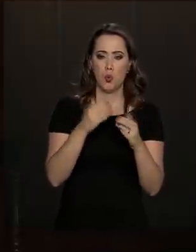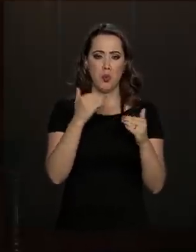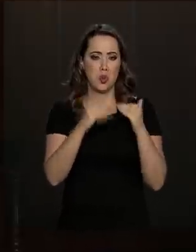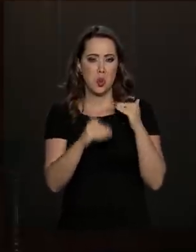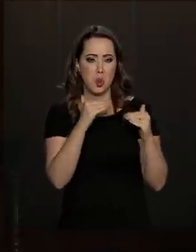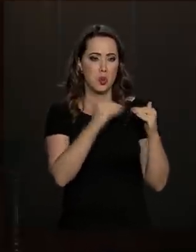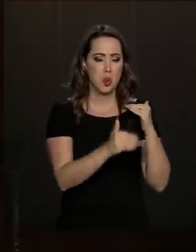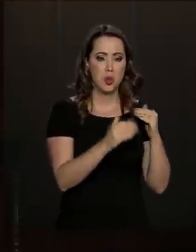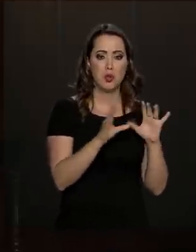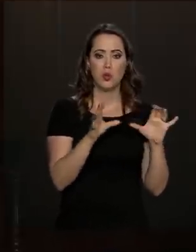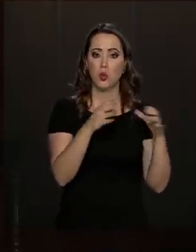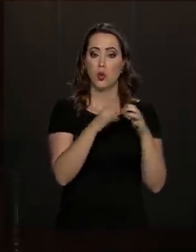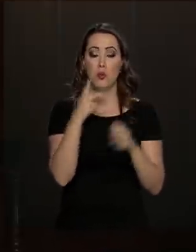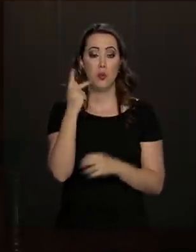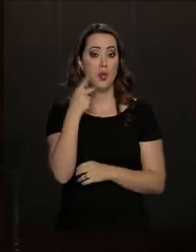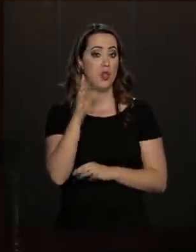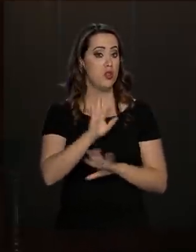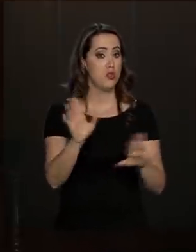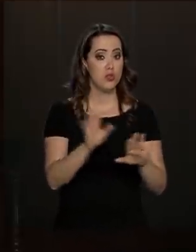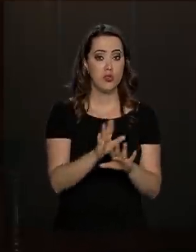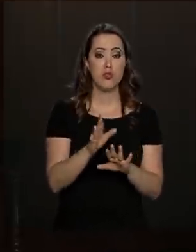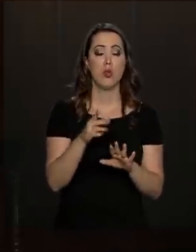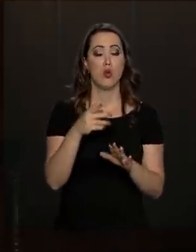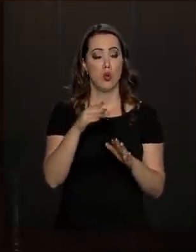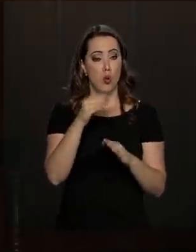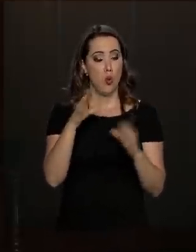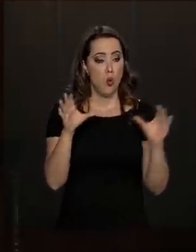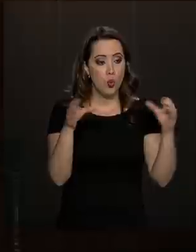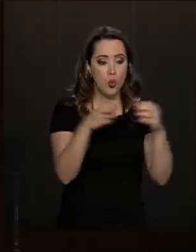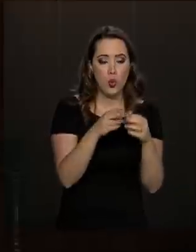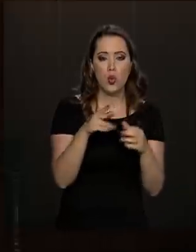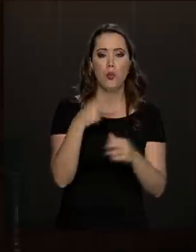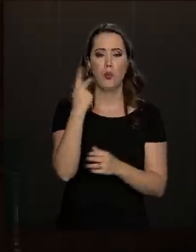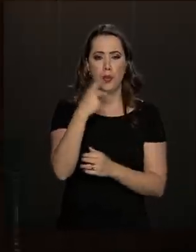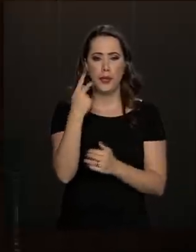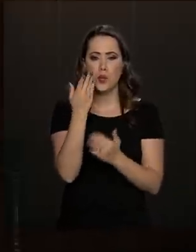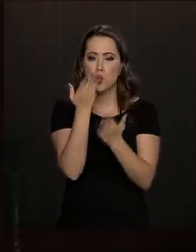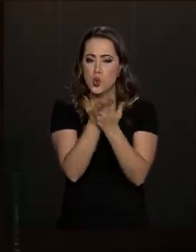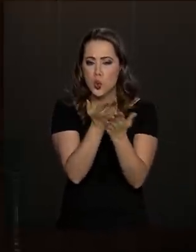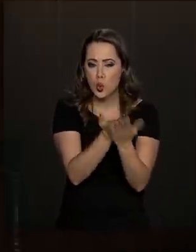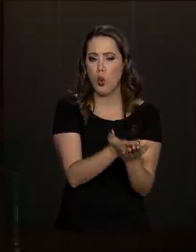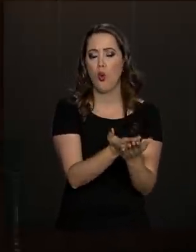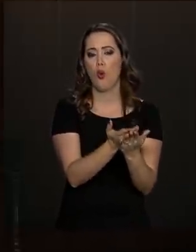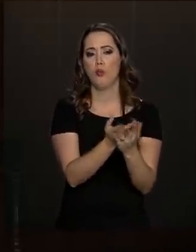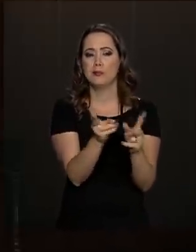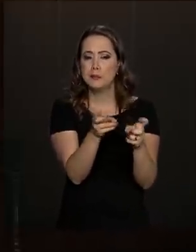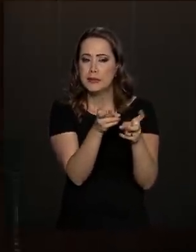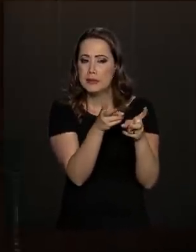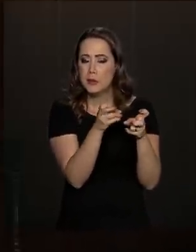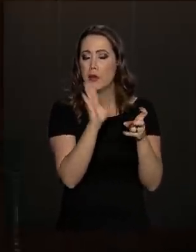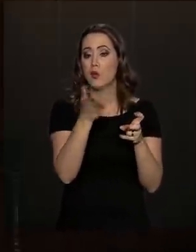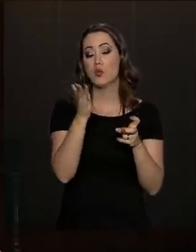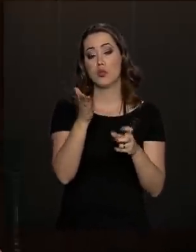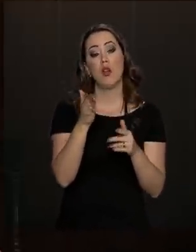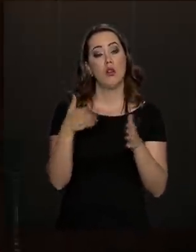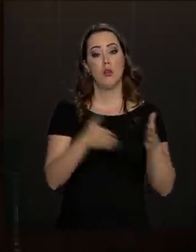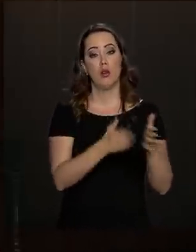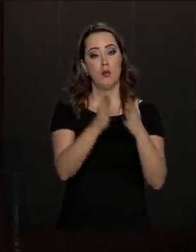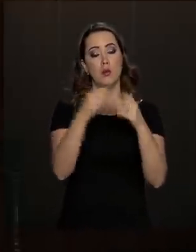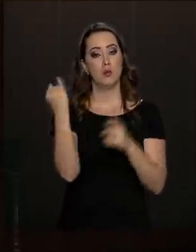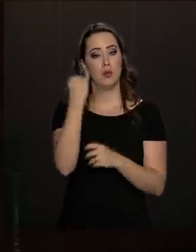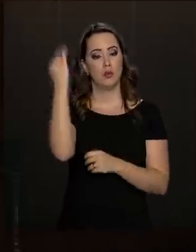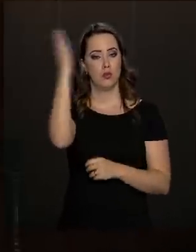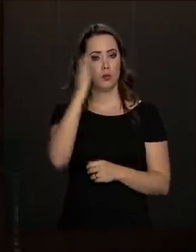da classe política esclarecida, porque eles já perceberam que esse caminho é o caminho para botar o Brasil para